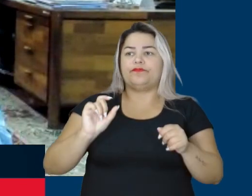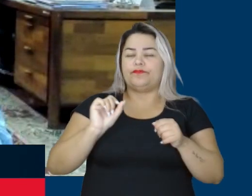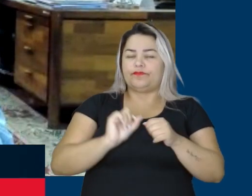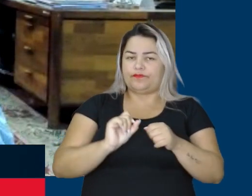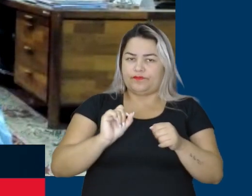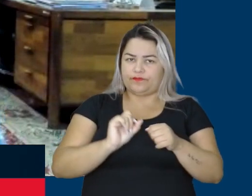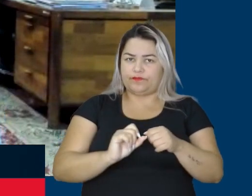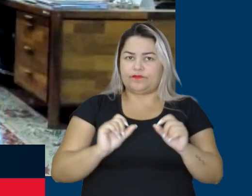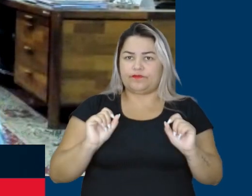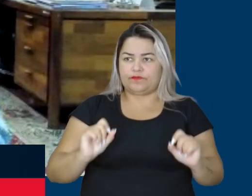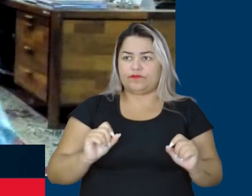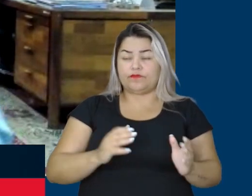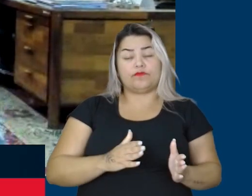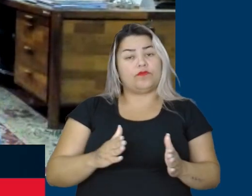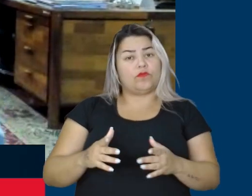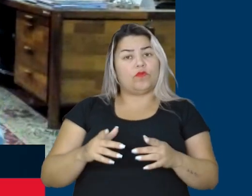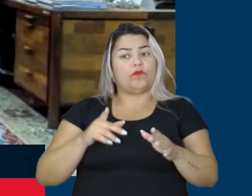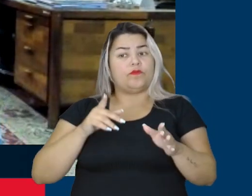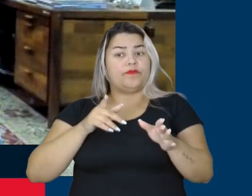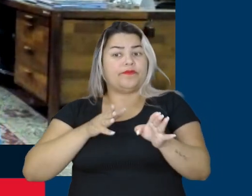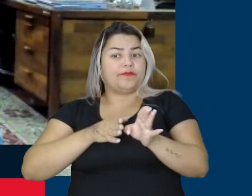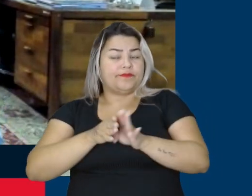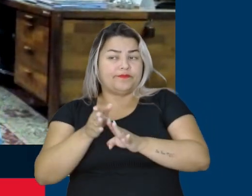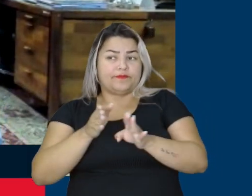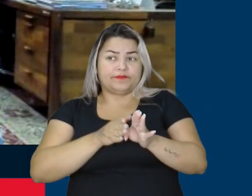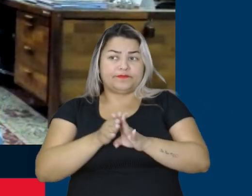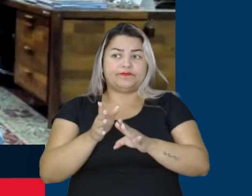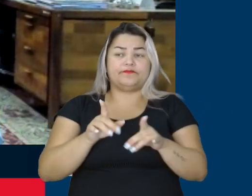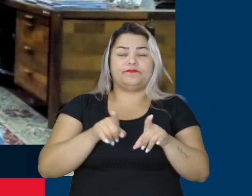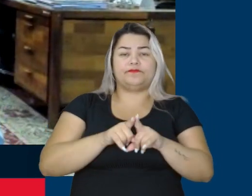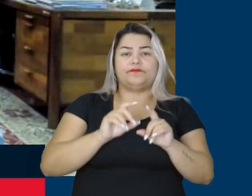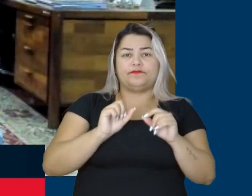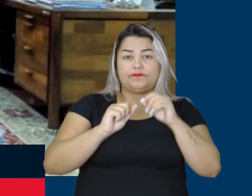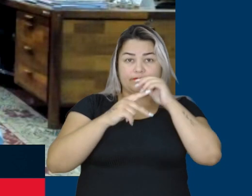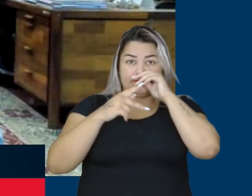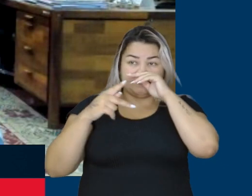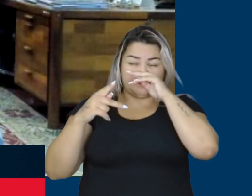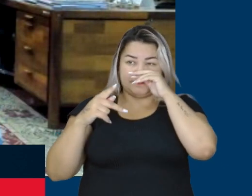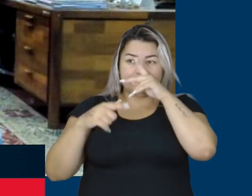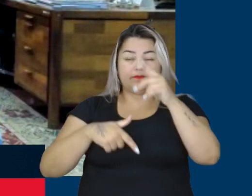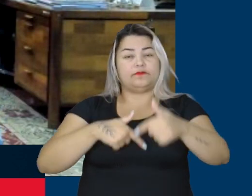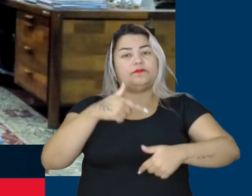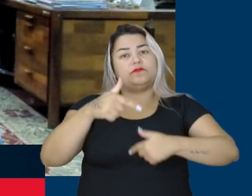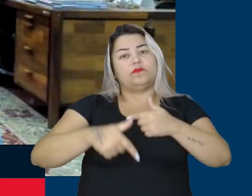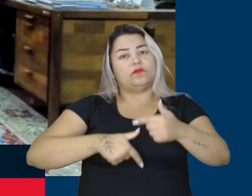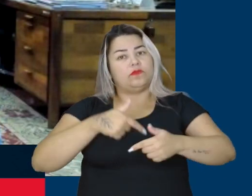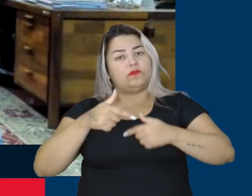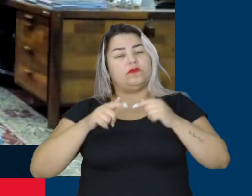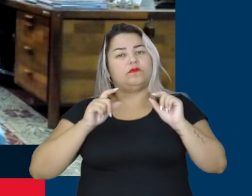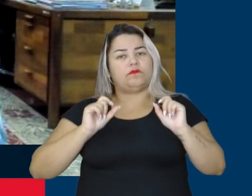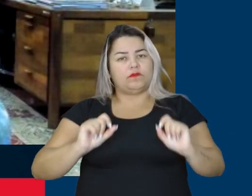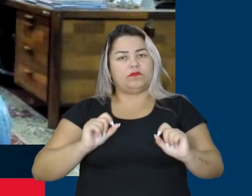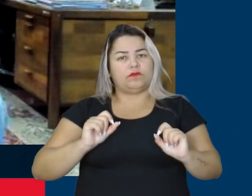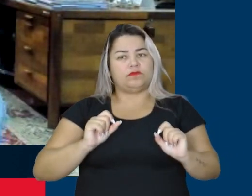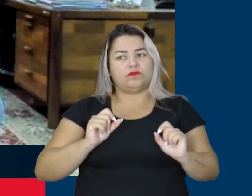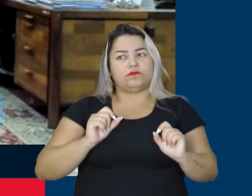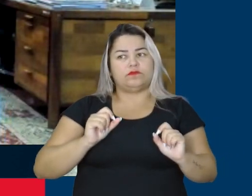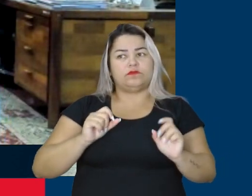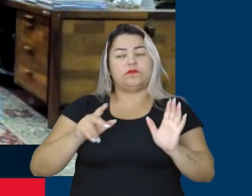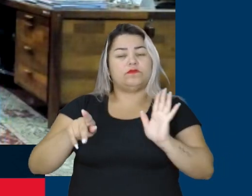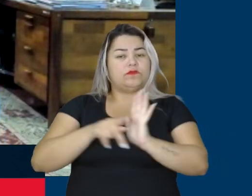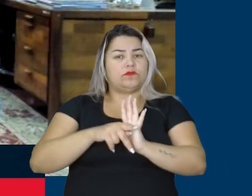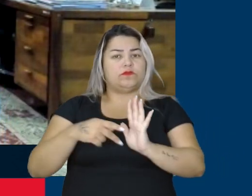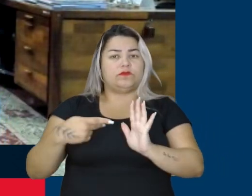que fique com o processo de monitoramento e no caso dos aplicativos tem um grupo de trabalho trabalhando com muito afinco, eu próprio